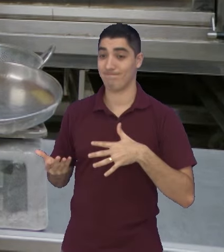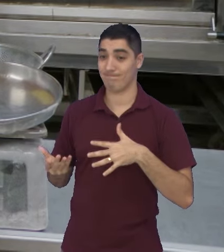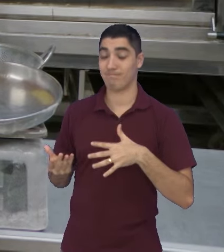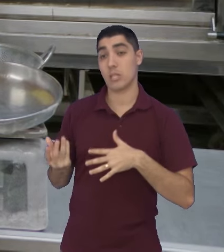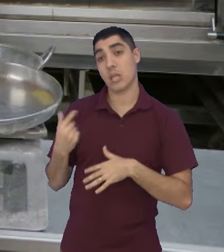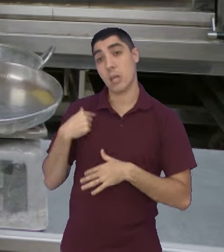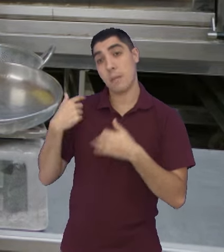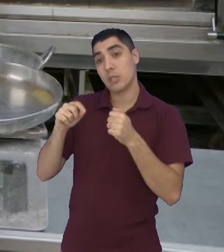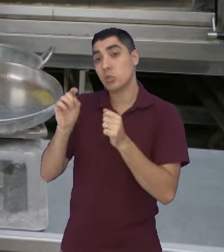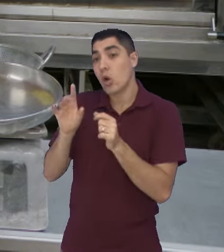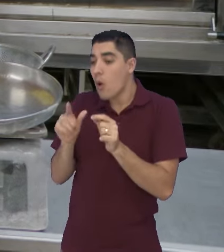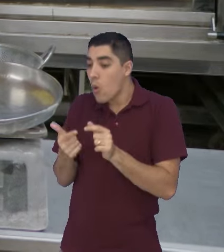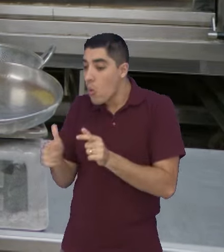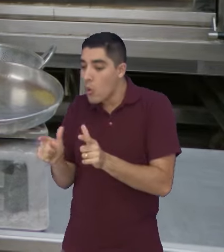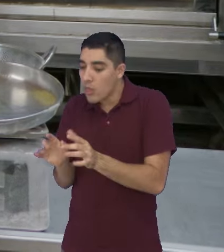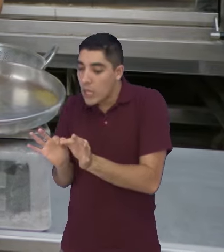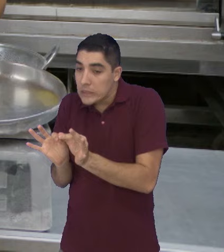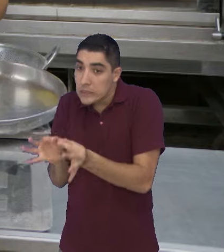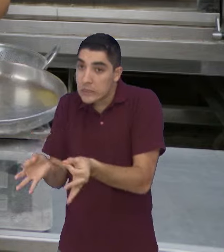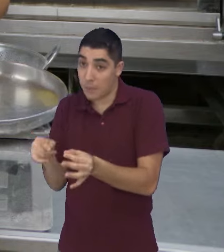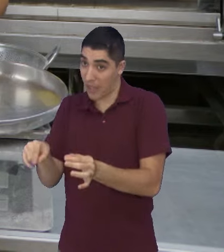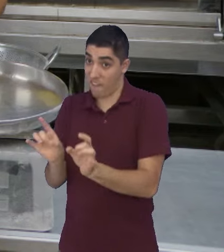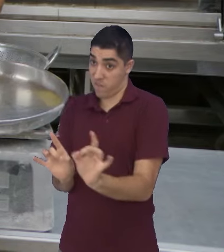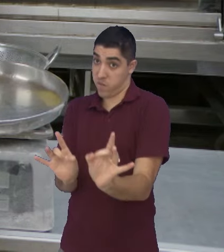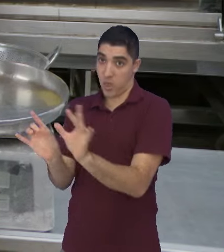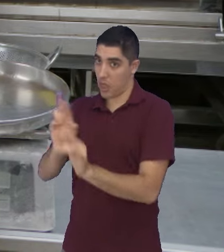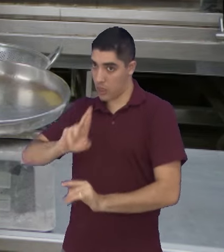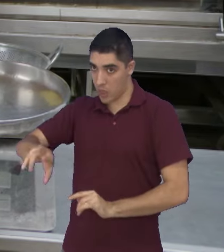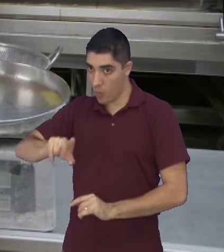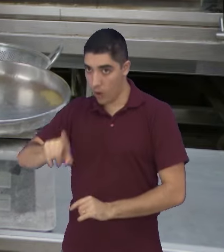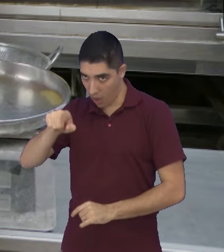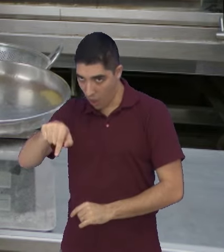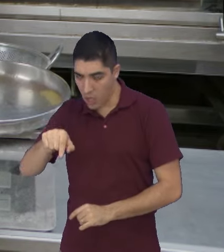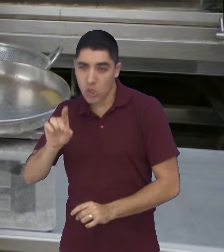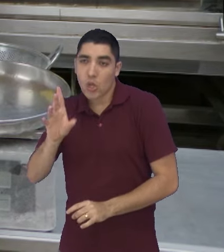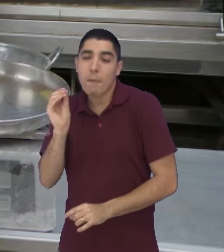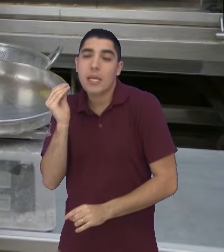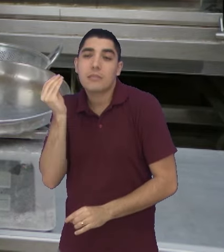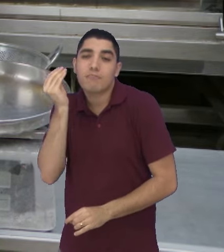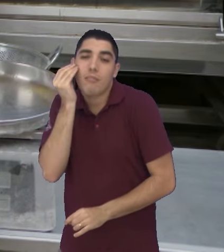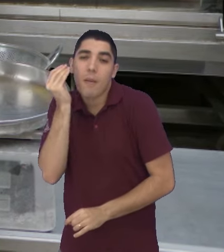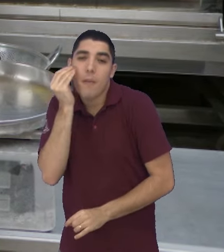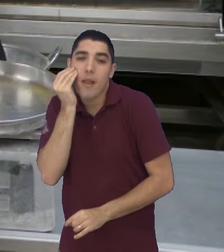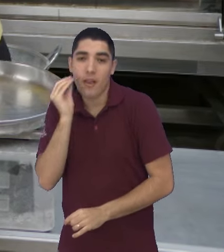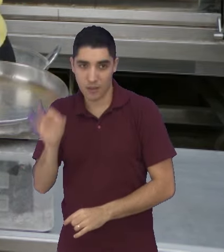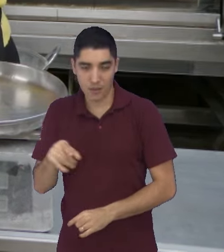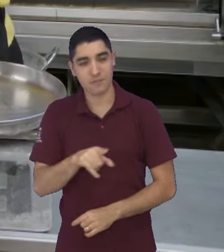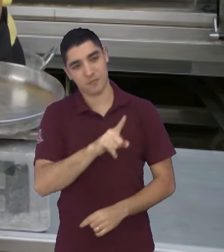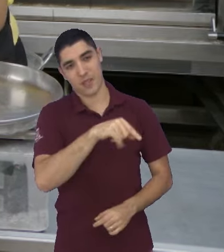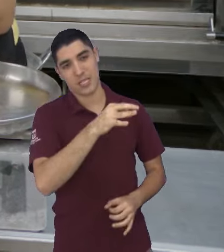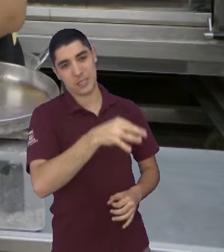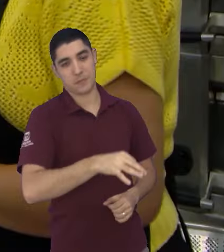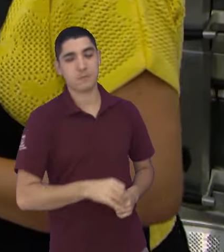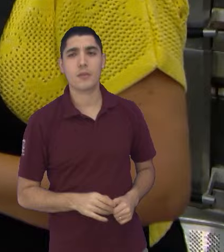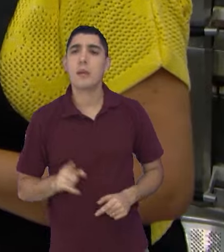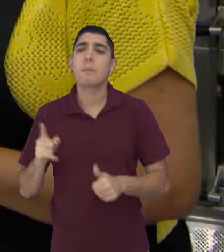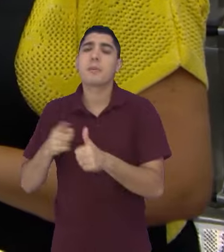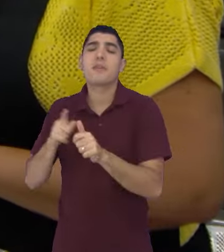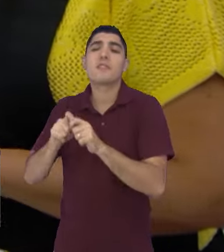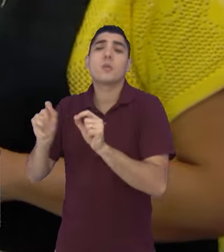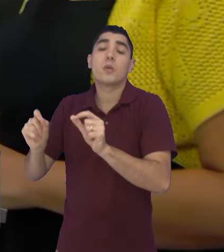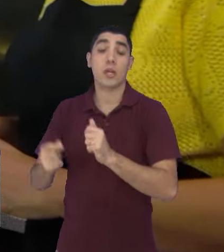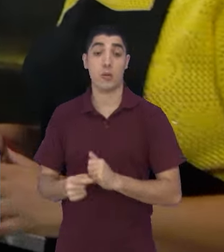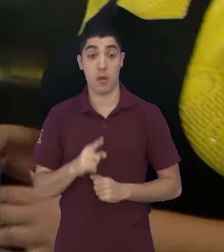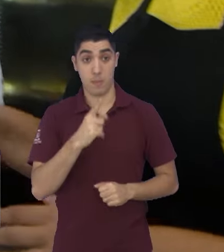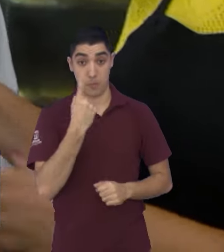quantidade menor que não vai ser comercializado, né, Euclides? Então só a gente vai experimentar o pão mesmo. Vamos lá, o eu tenho que fazer? Vamos lá, primeiro vamos começar